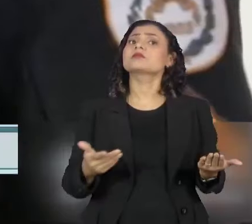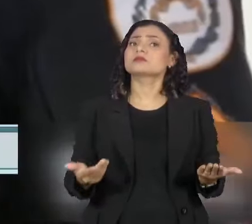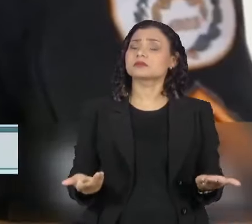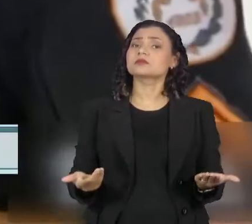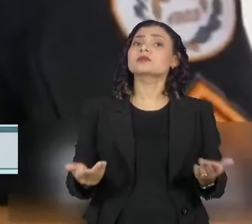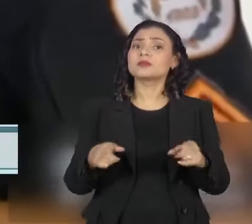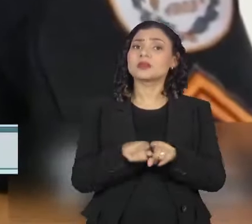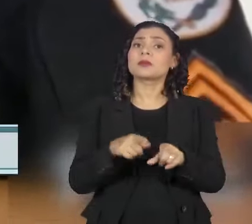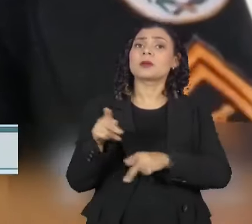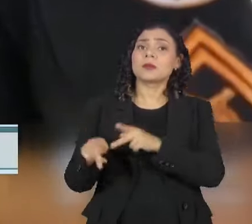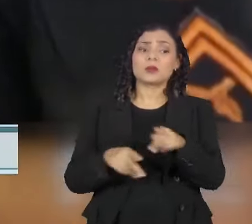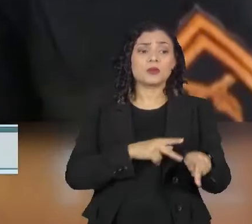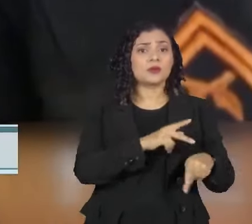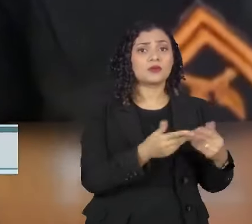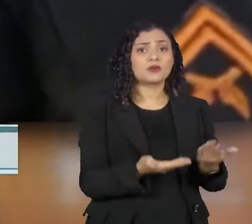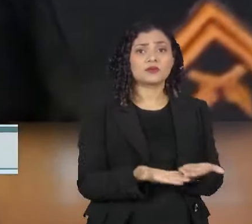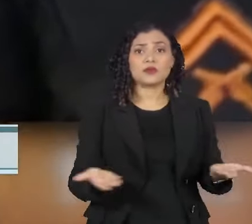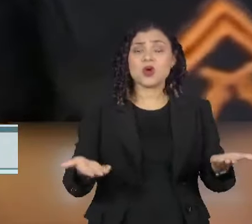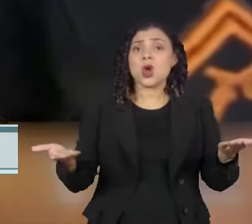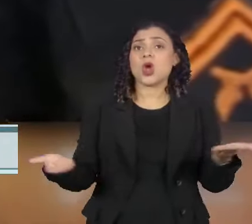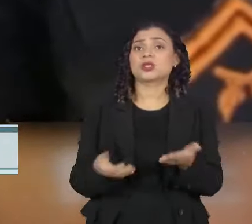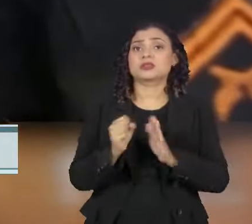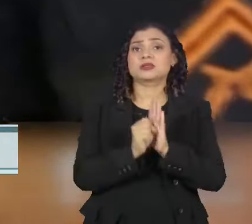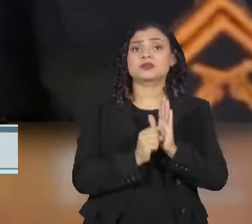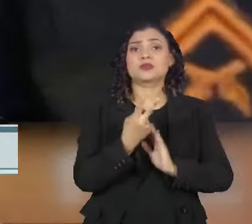e da população hoje, da sociedade do século XXI. Então, vamos lá.